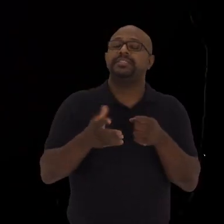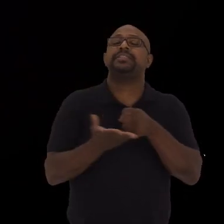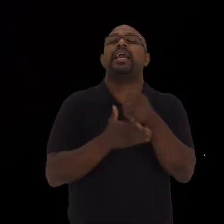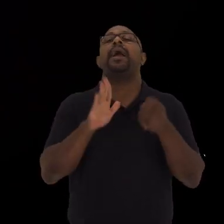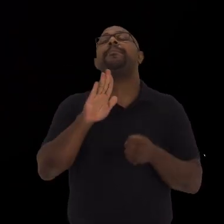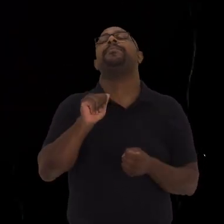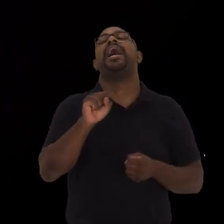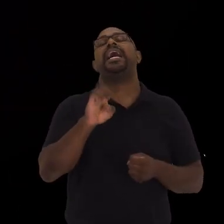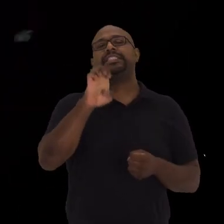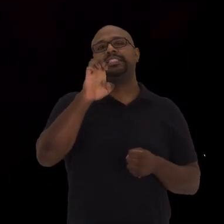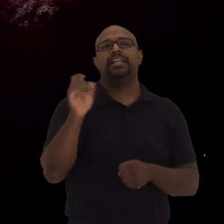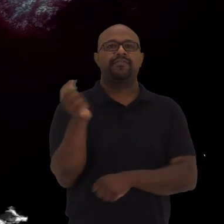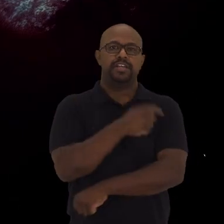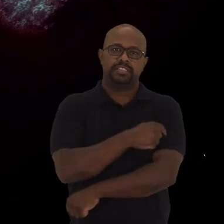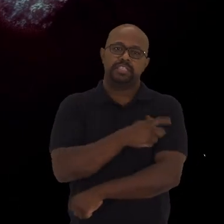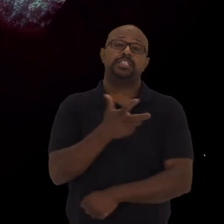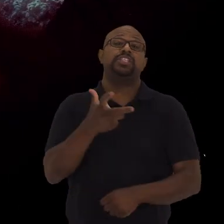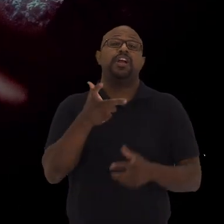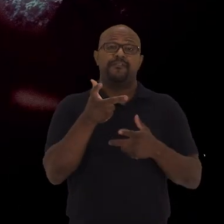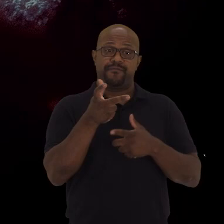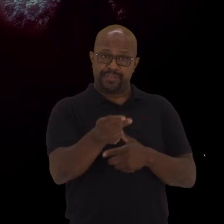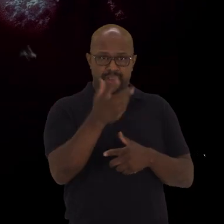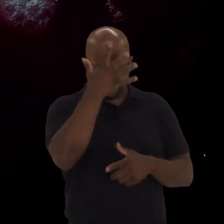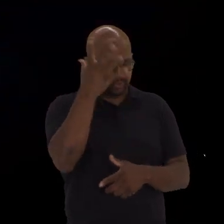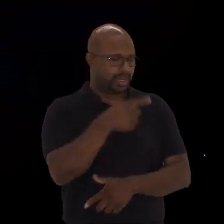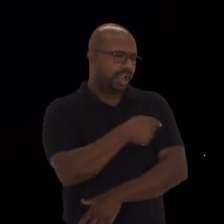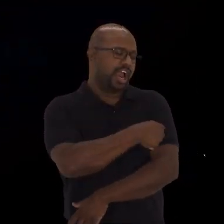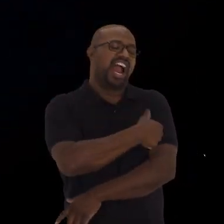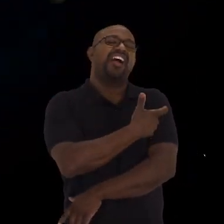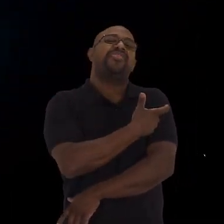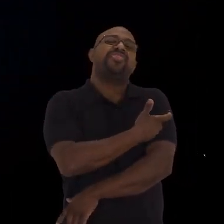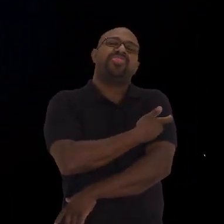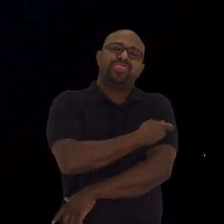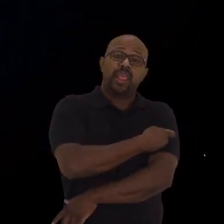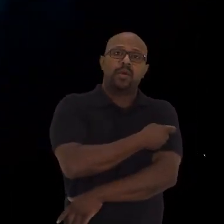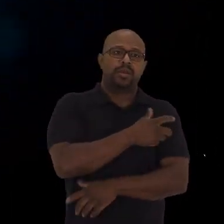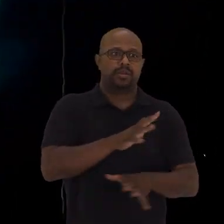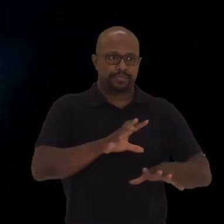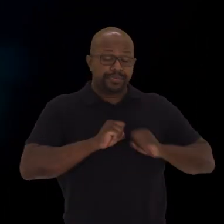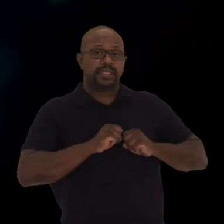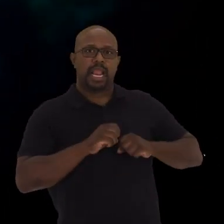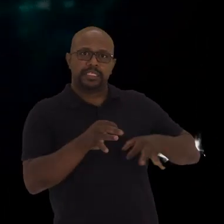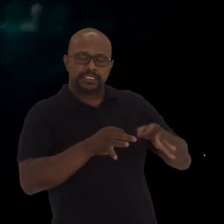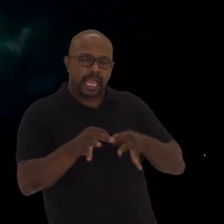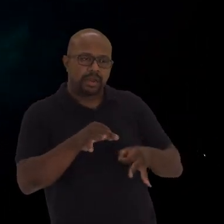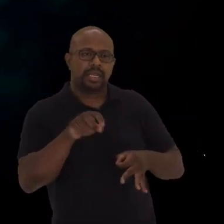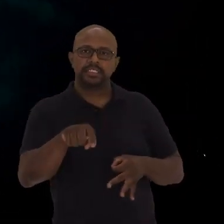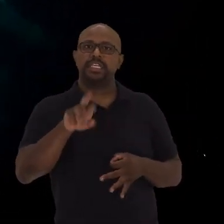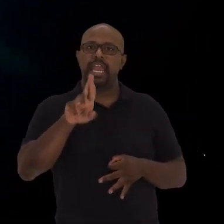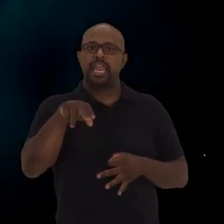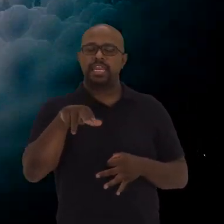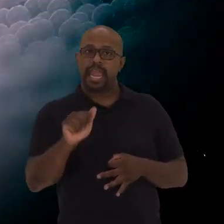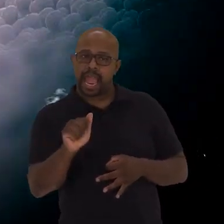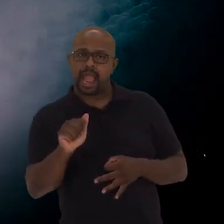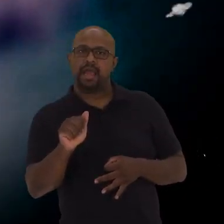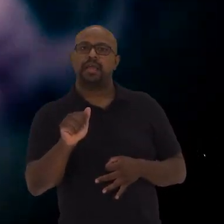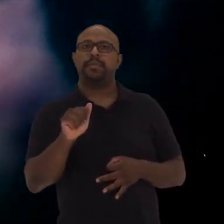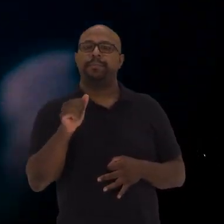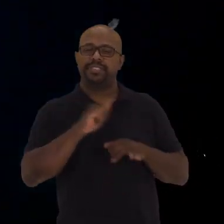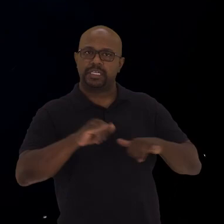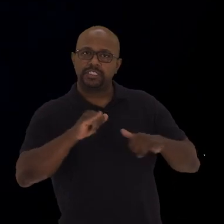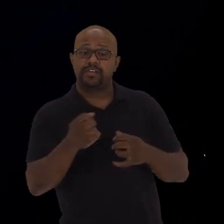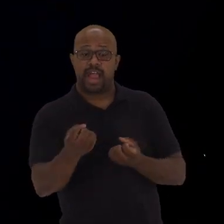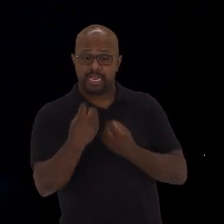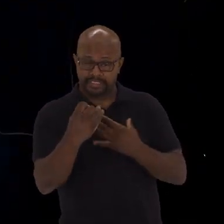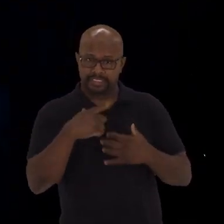vacina E aí a gente injeta na pessoa Uma vez dentro das células Esse RNA mensageiro Vai ensinar nosso organismo